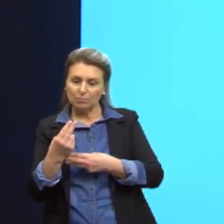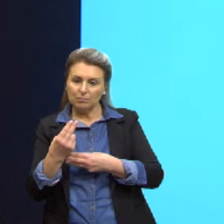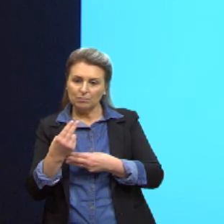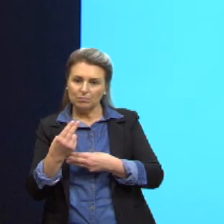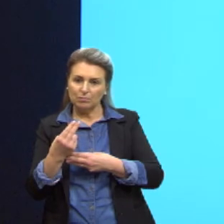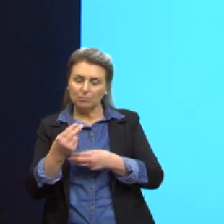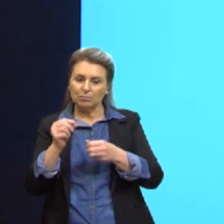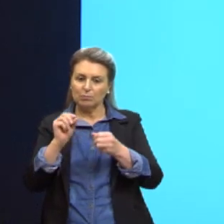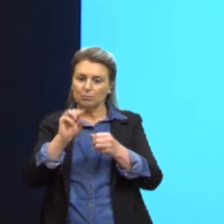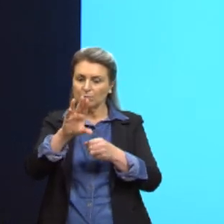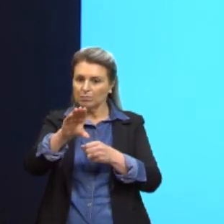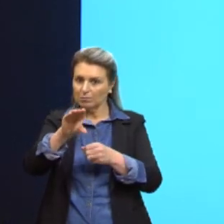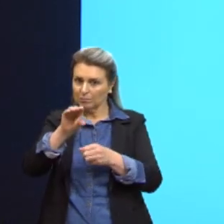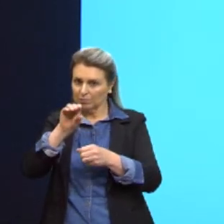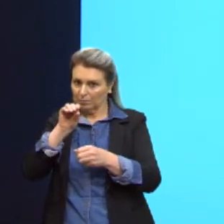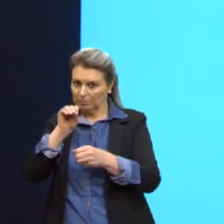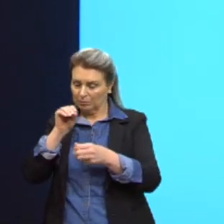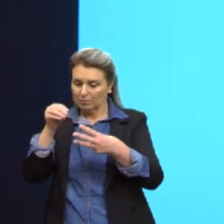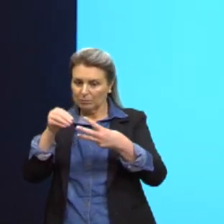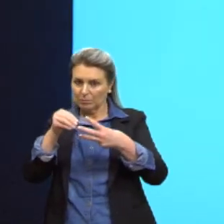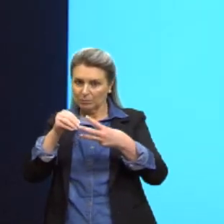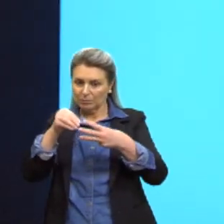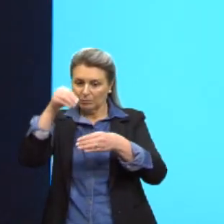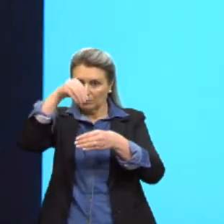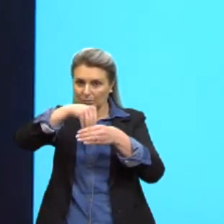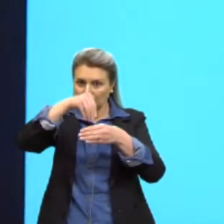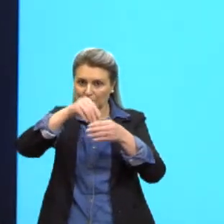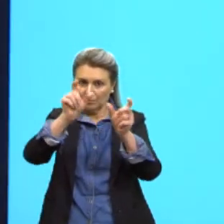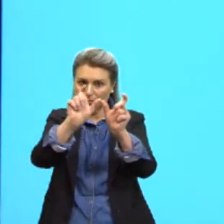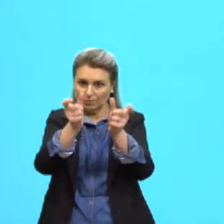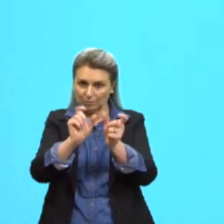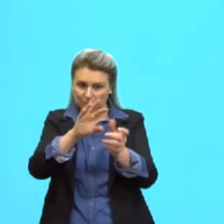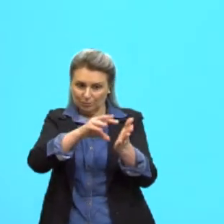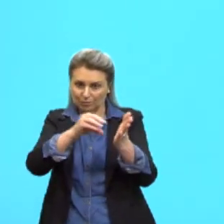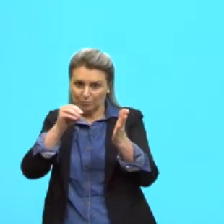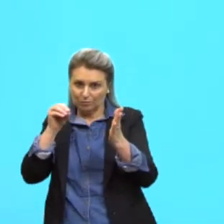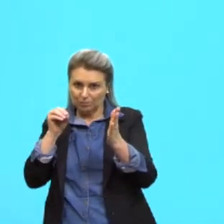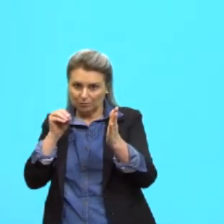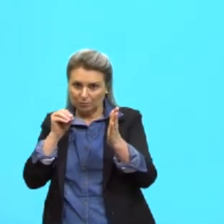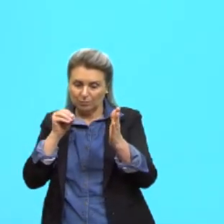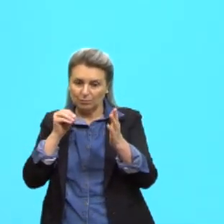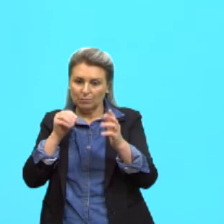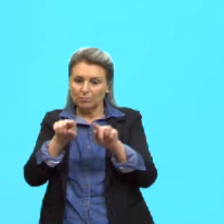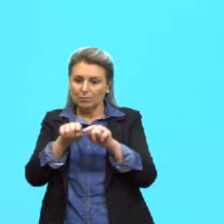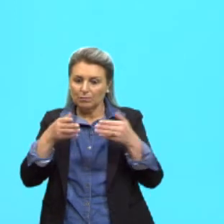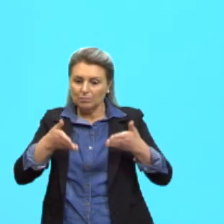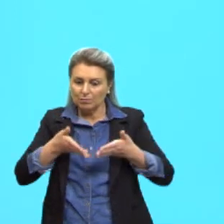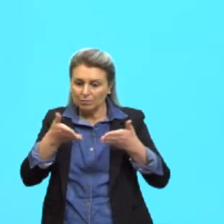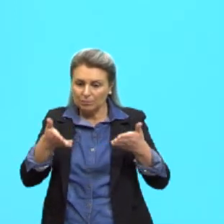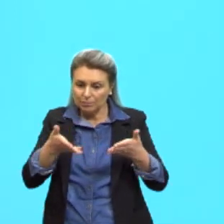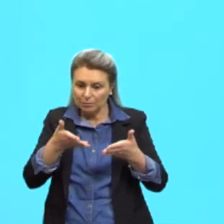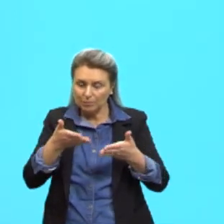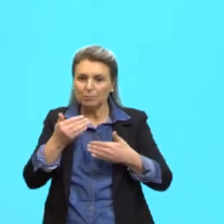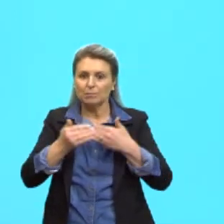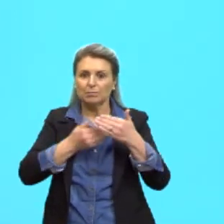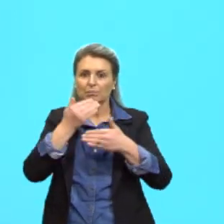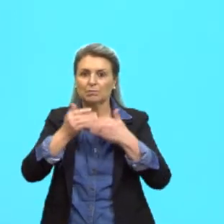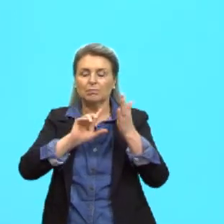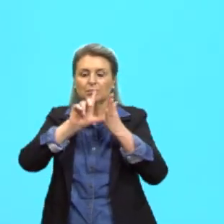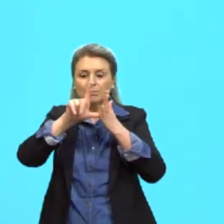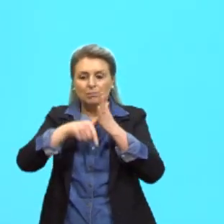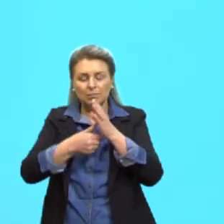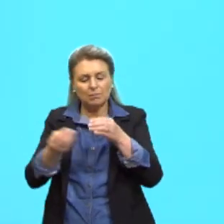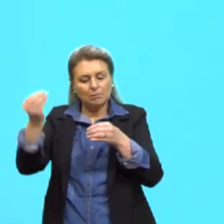-se a coleta de células do organismo, ela é então estimulada pro seu desenvolvimento e depois